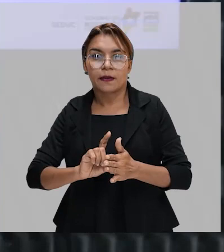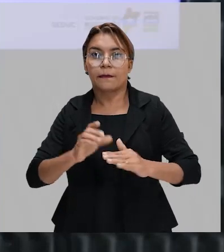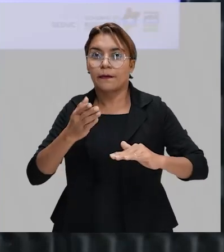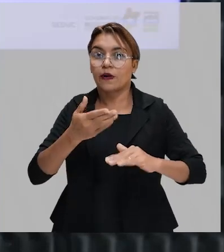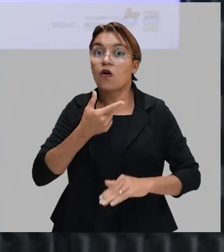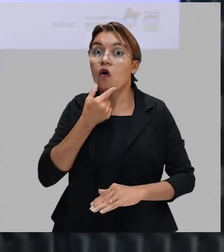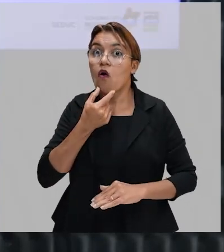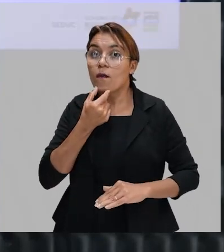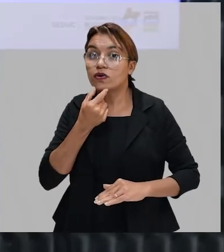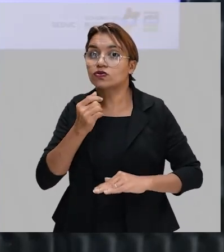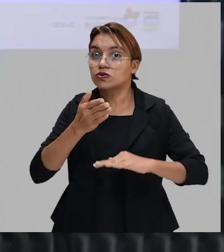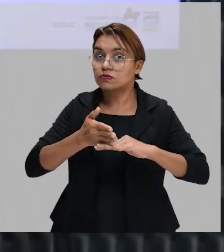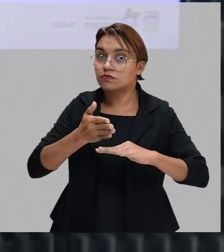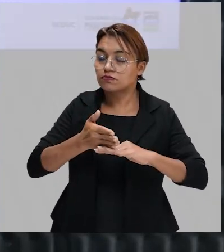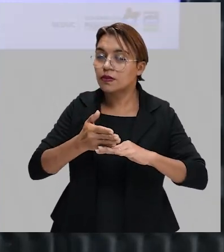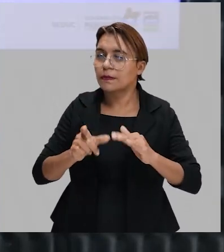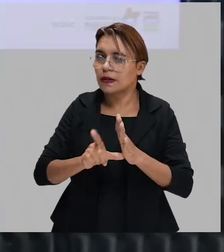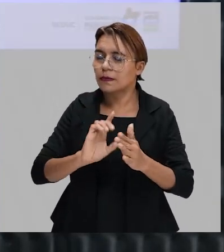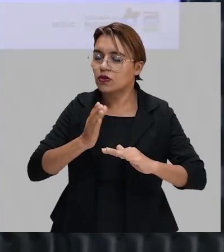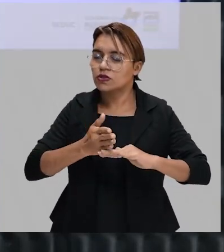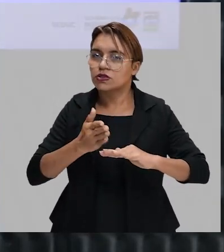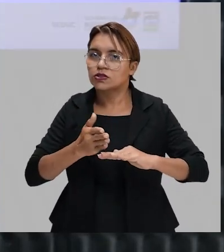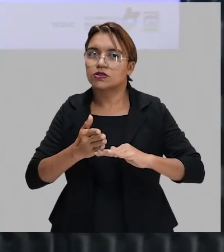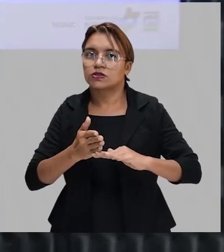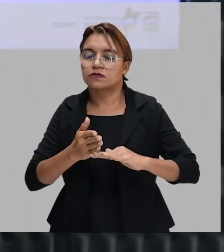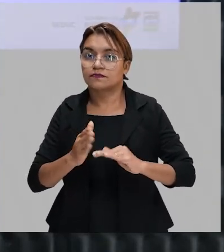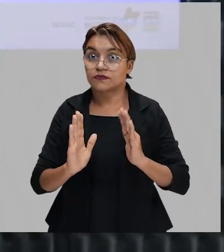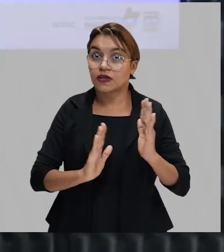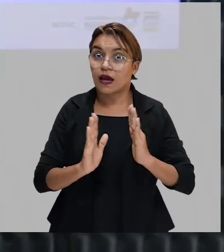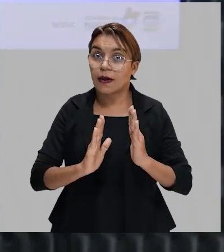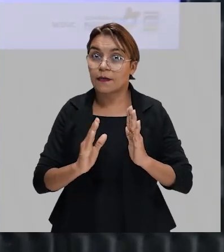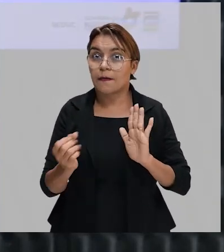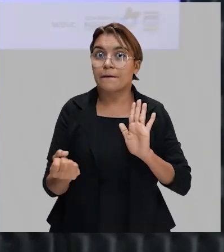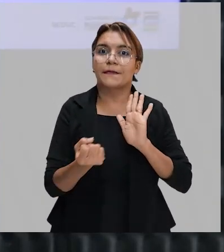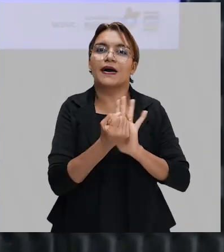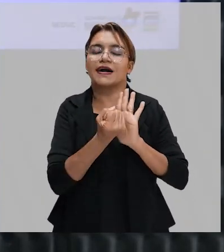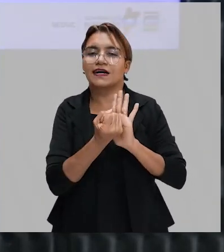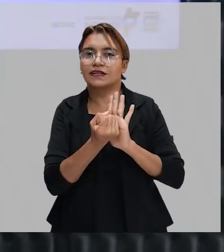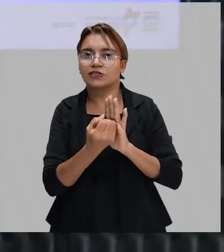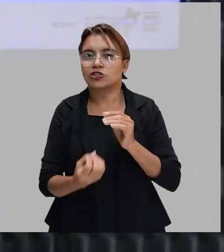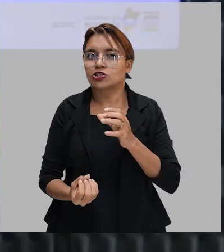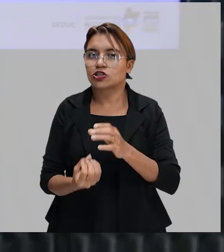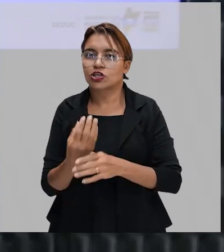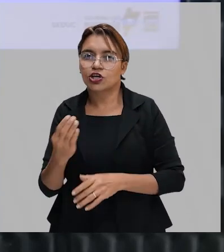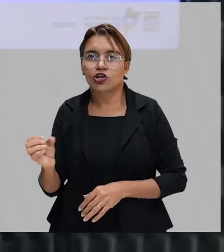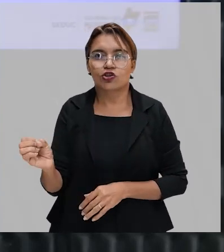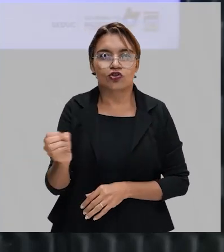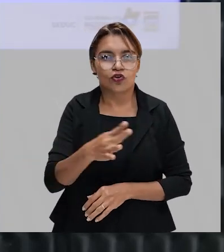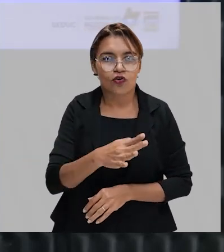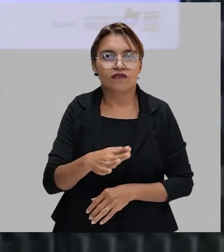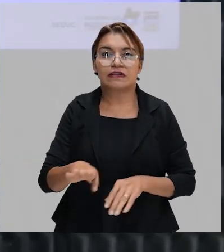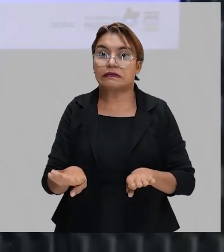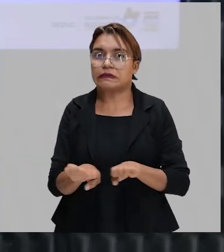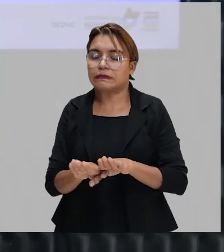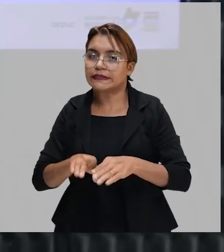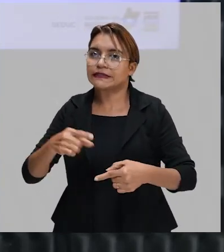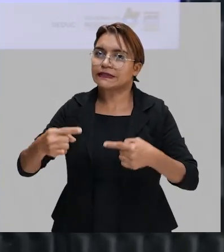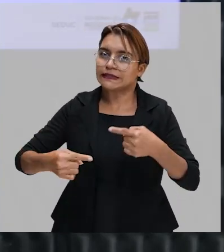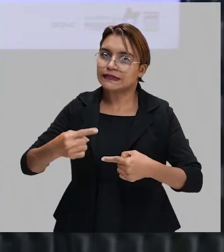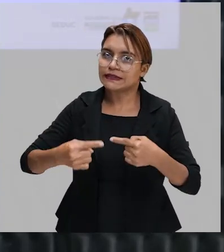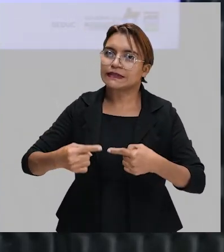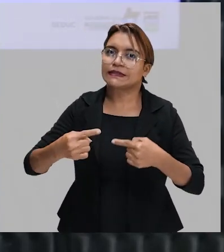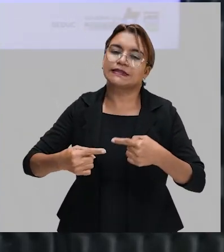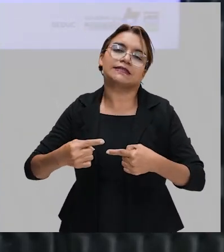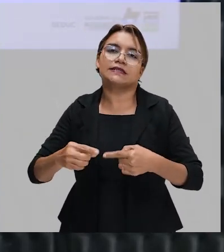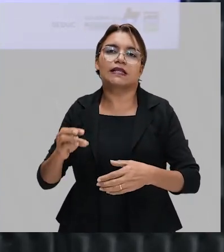características dessa época tão marcantes, tão inovadoras e tão conflituosas dentro